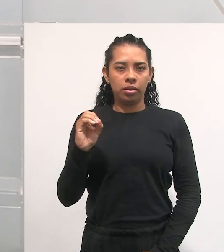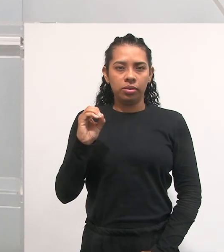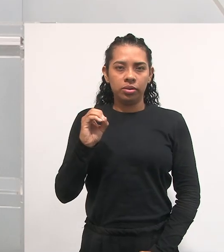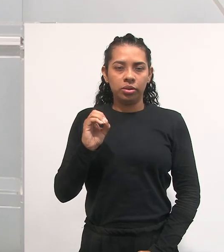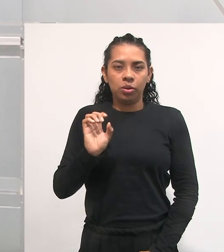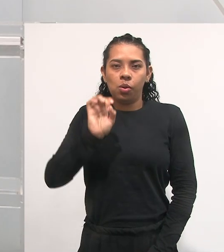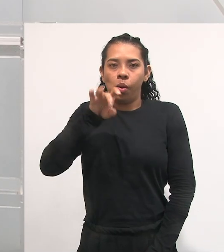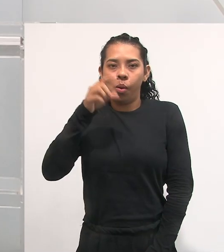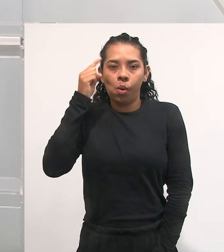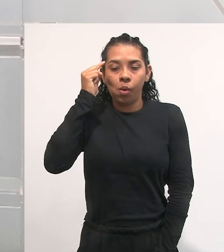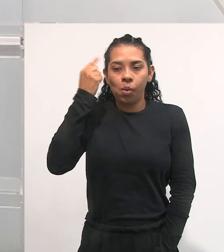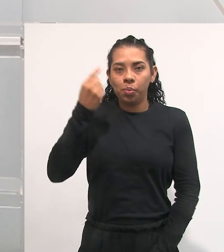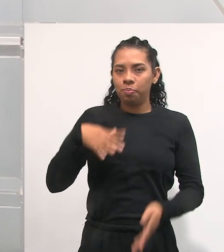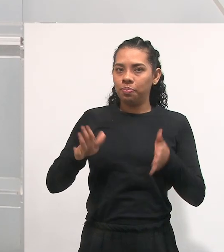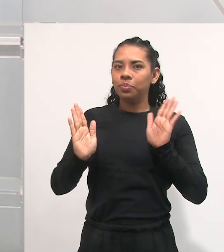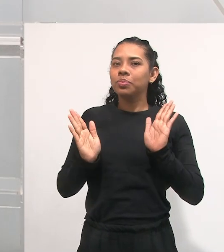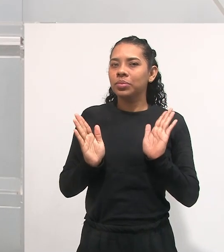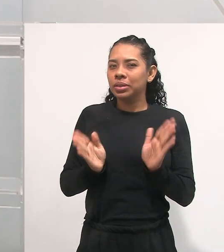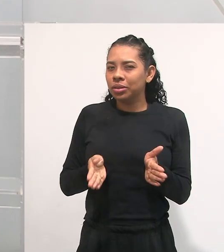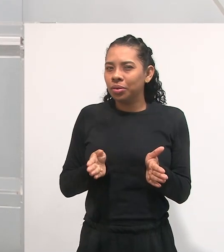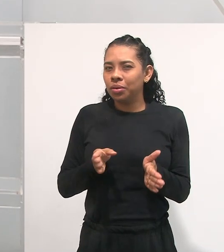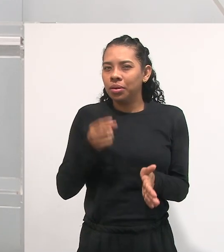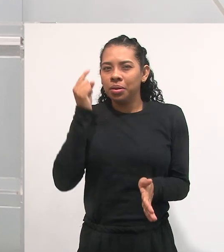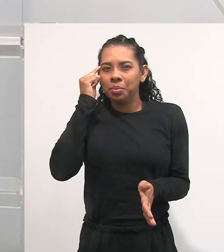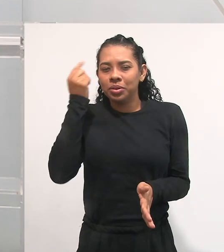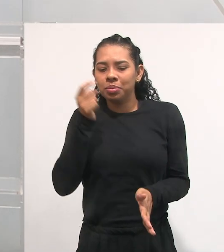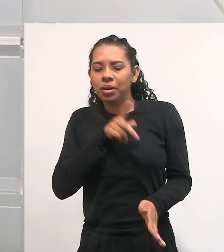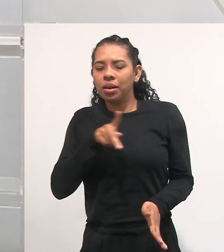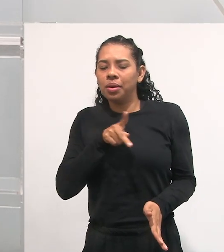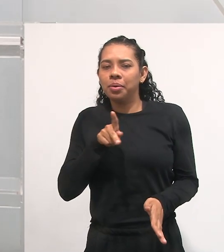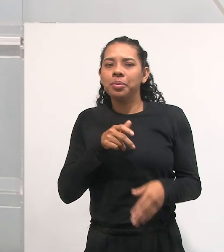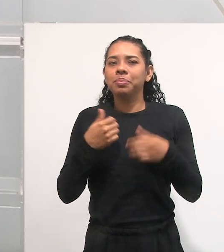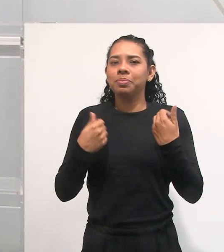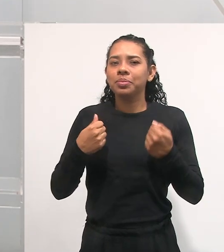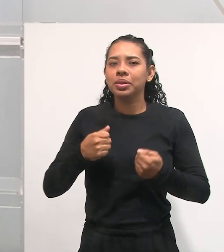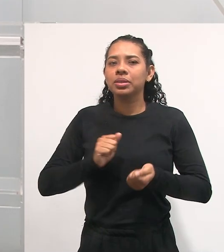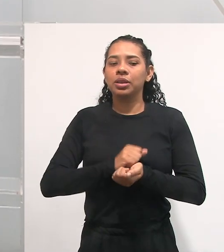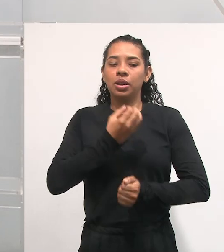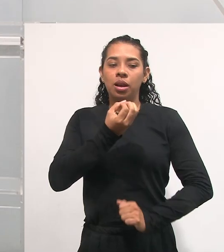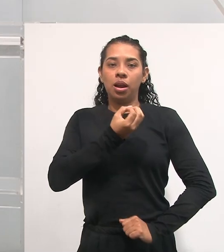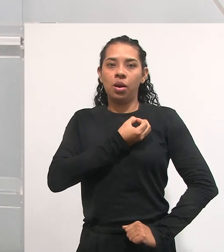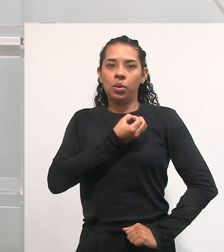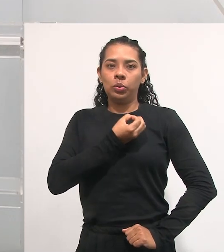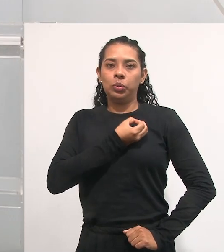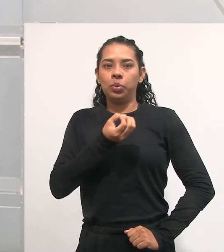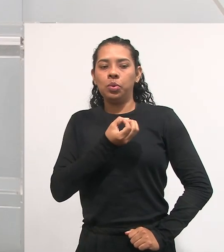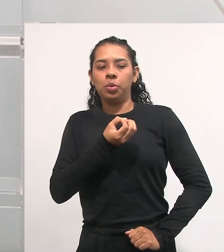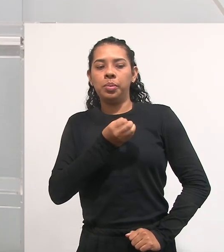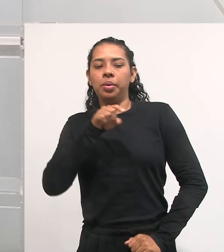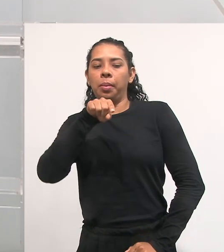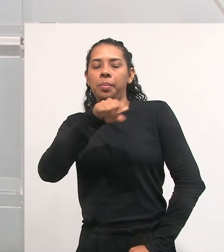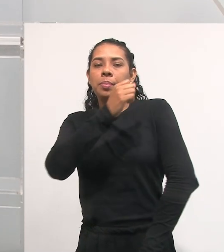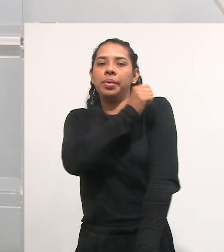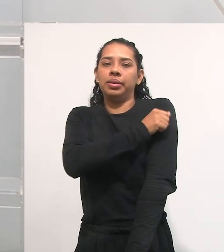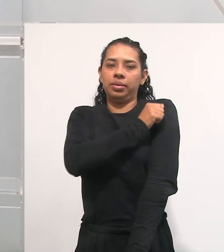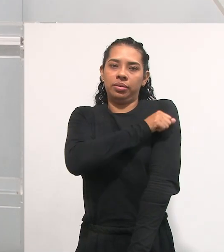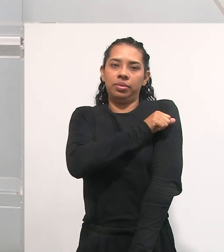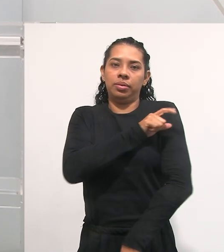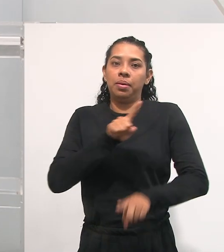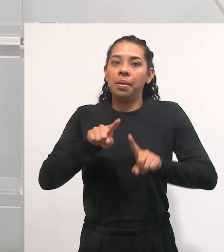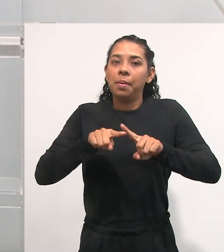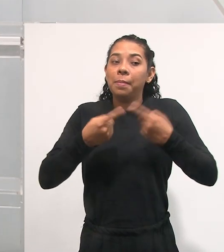dar uma nota, então só quantificar. E a avaliação é muito mais do que isso.